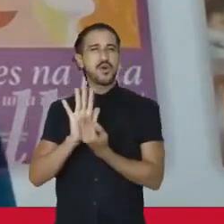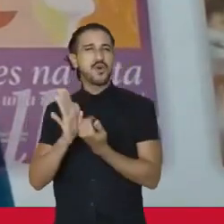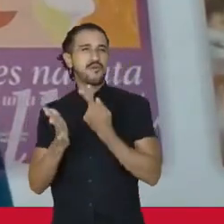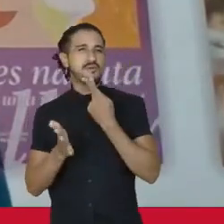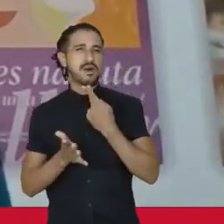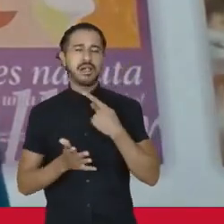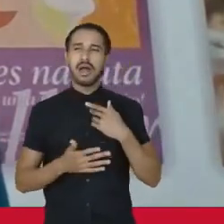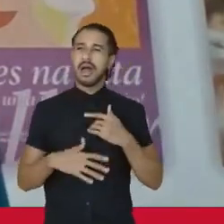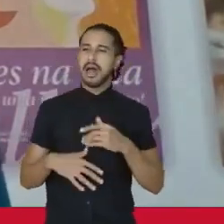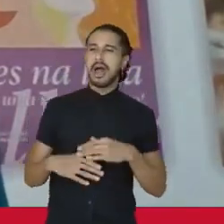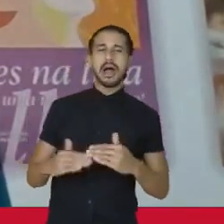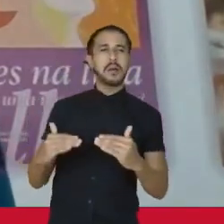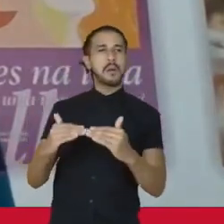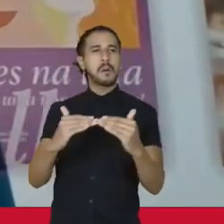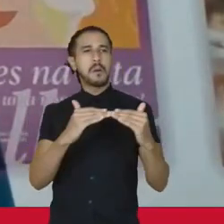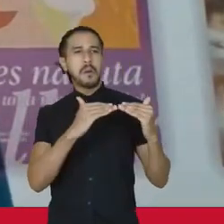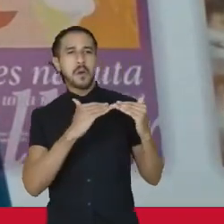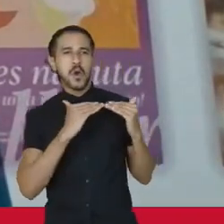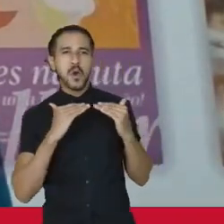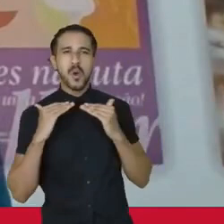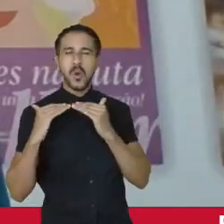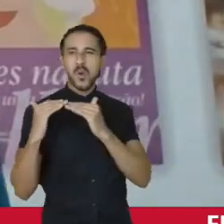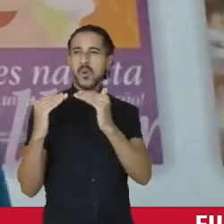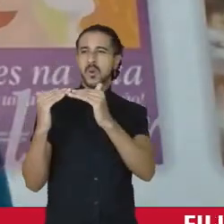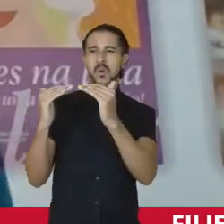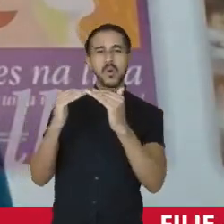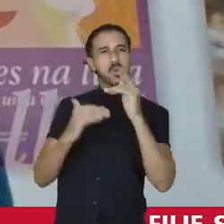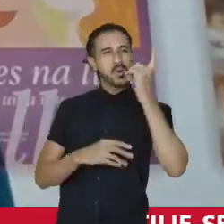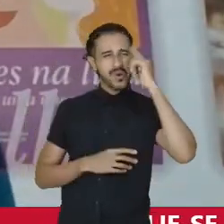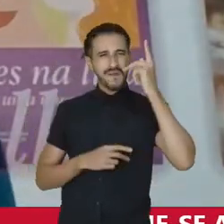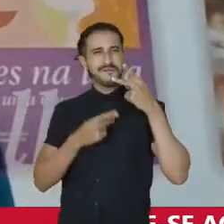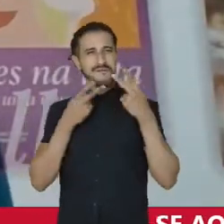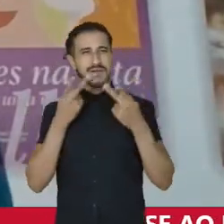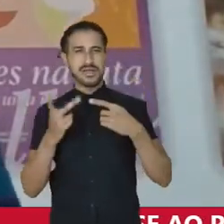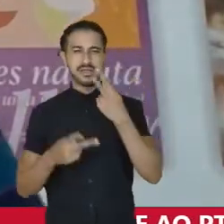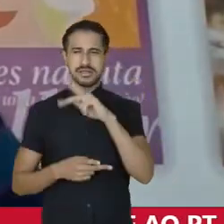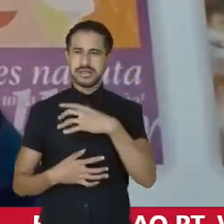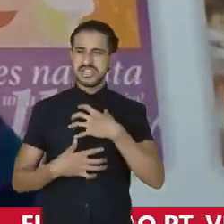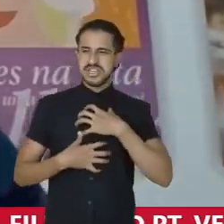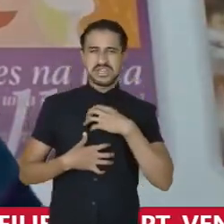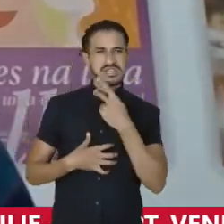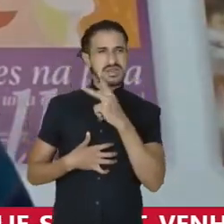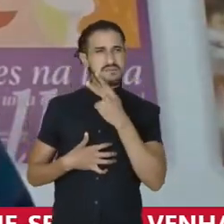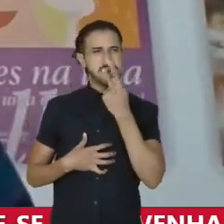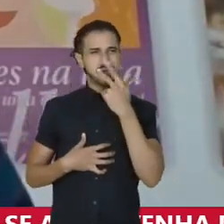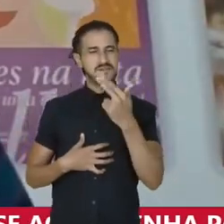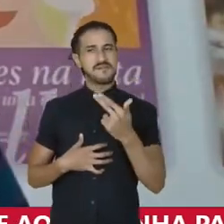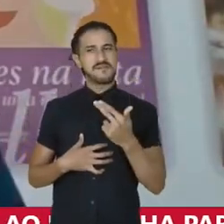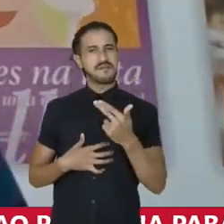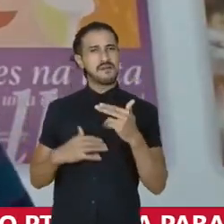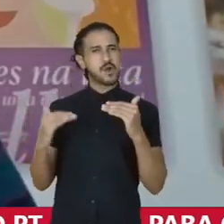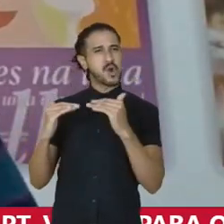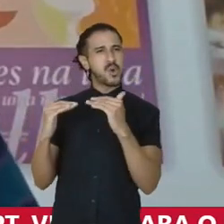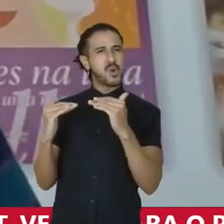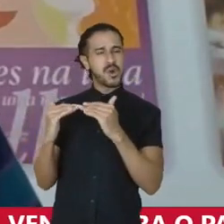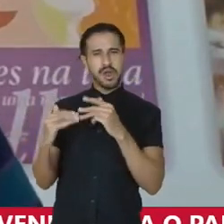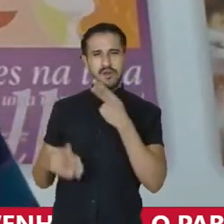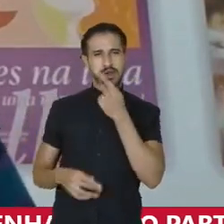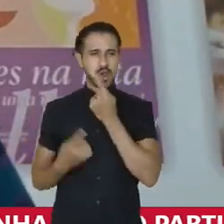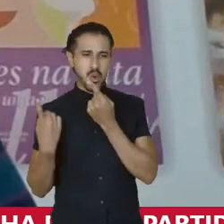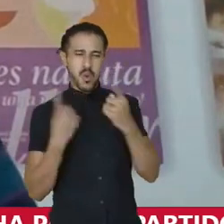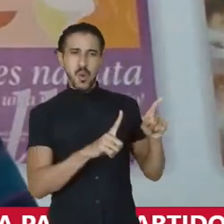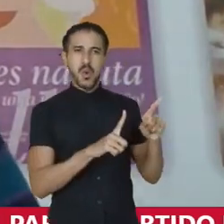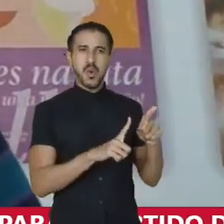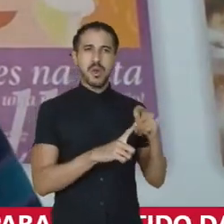vai legitimando todos os dias com a sua fala e com suas ações o discurso de ódio contra